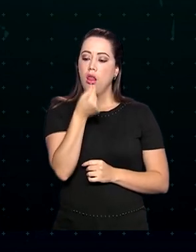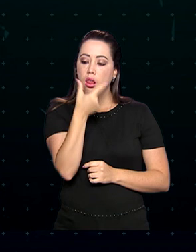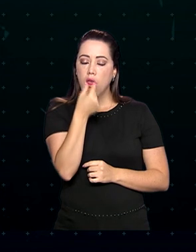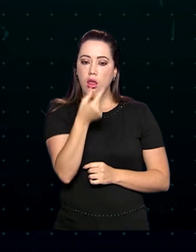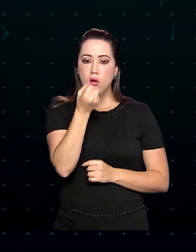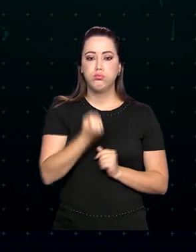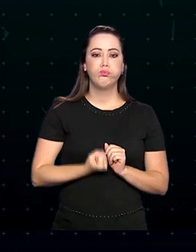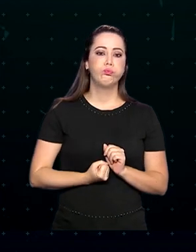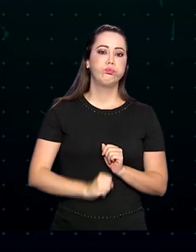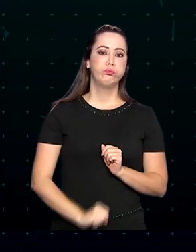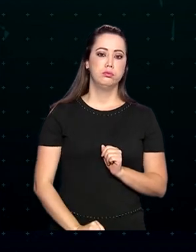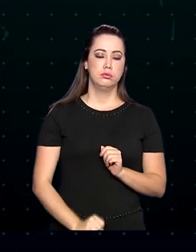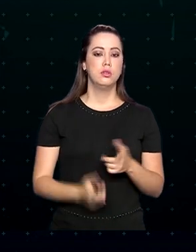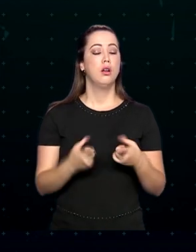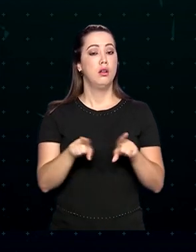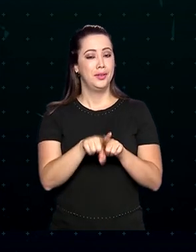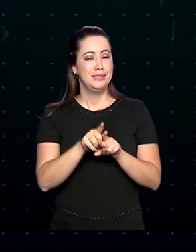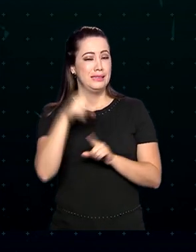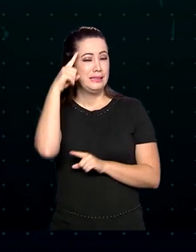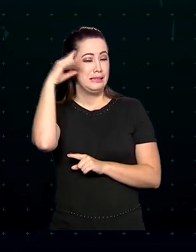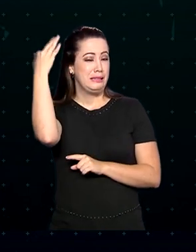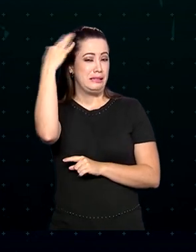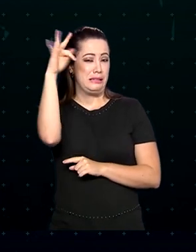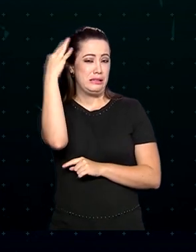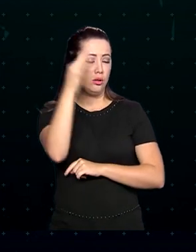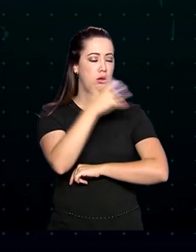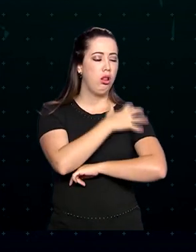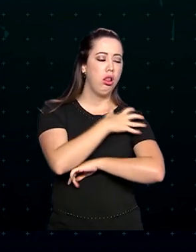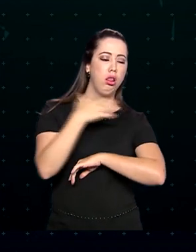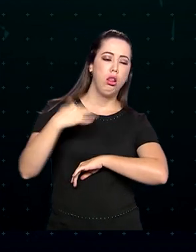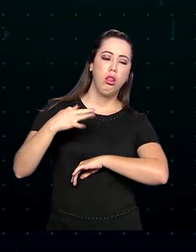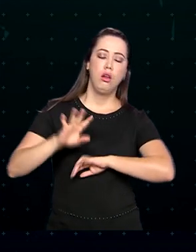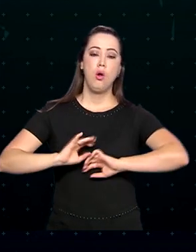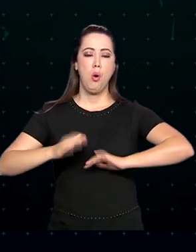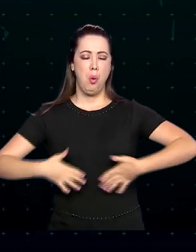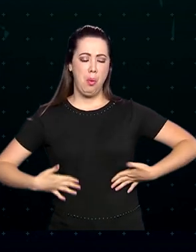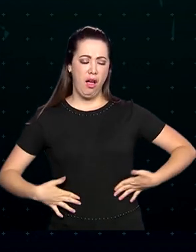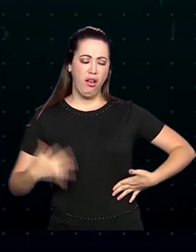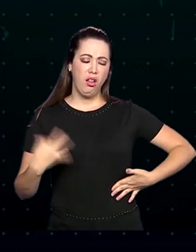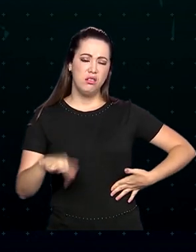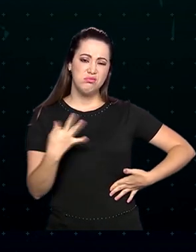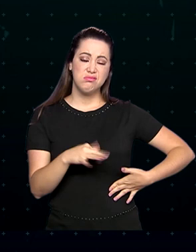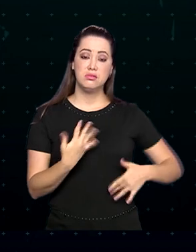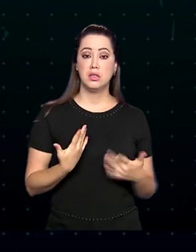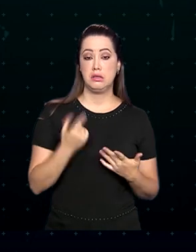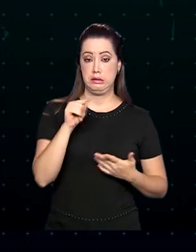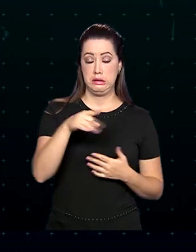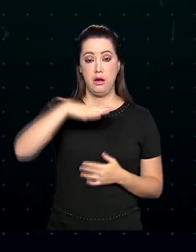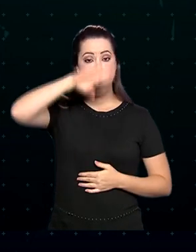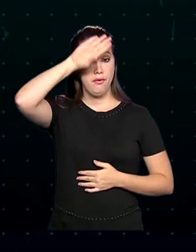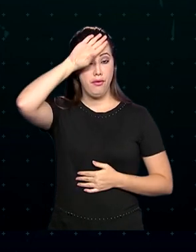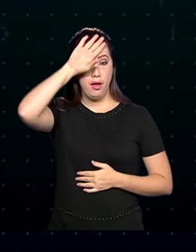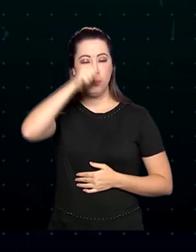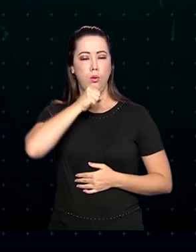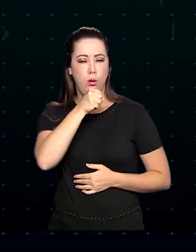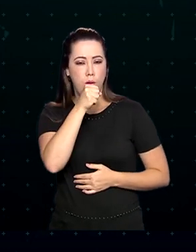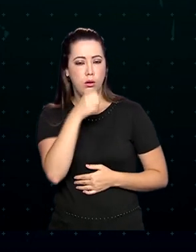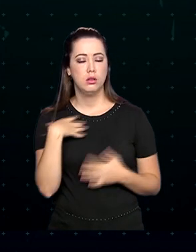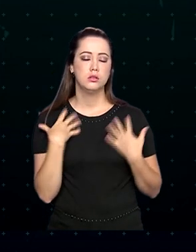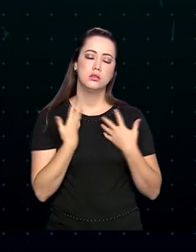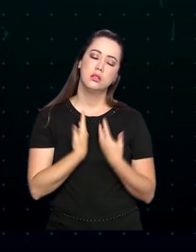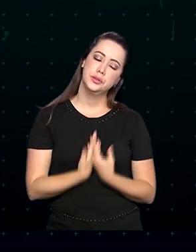diarreia, dores de cabeça, muscular ou abdominal, febre, tosse e fadiga.